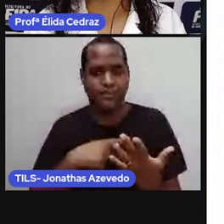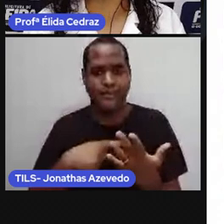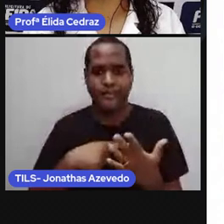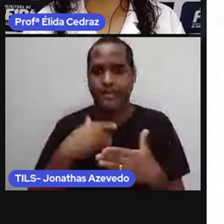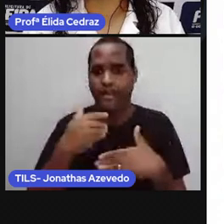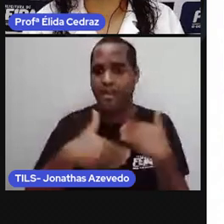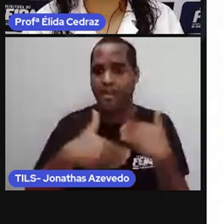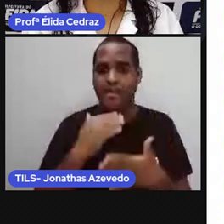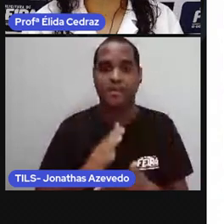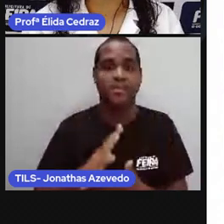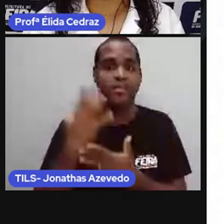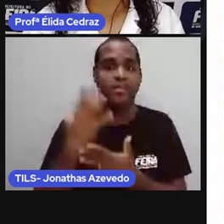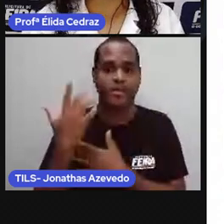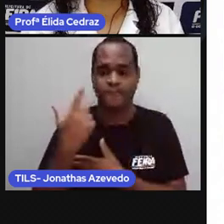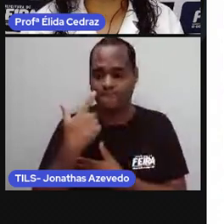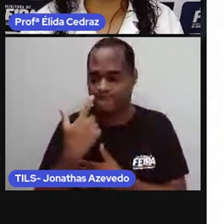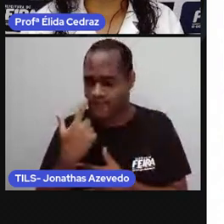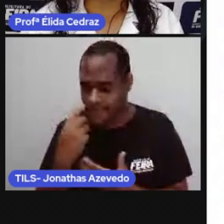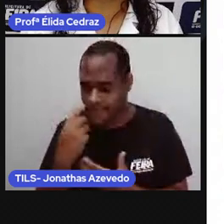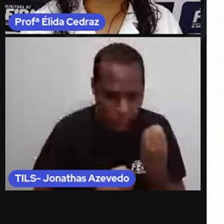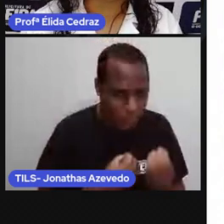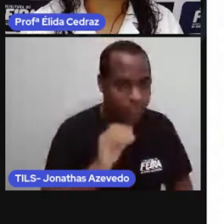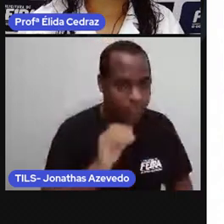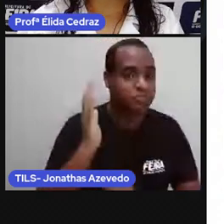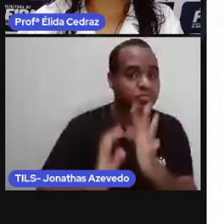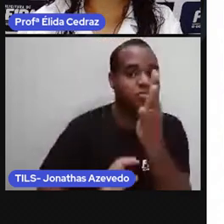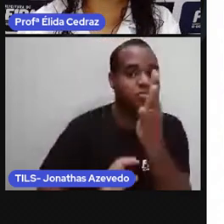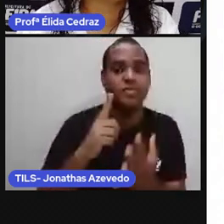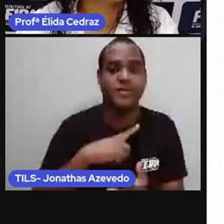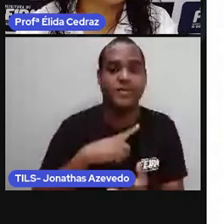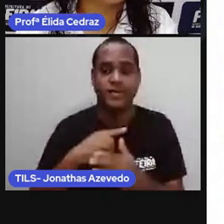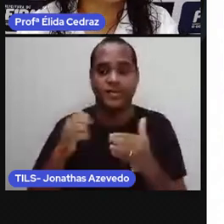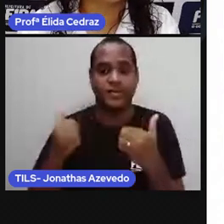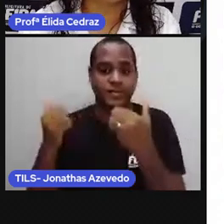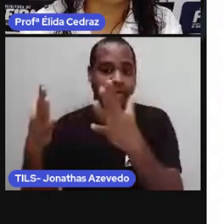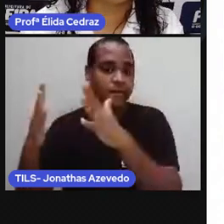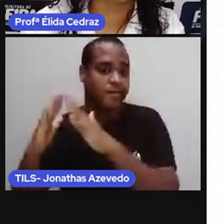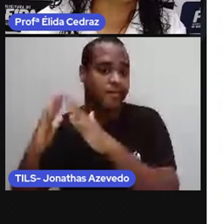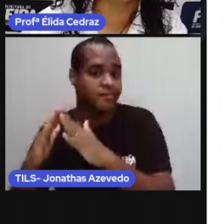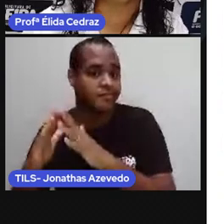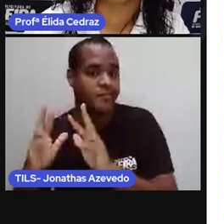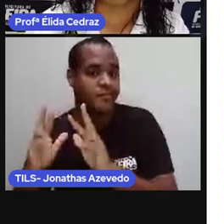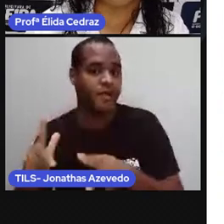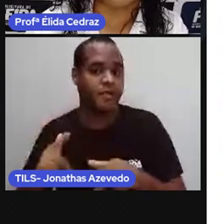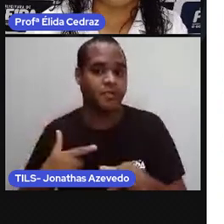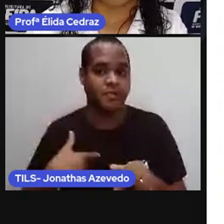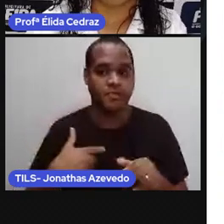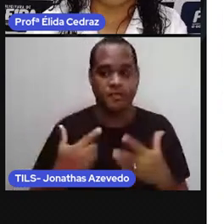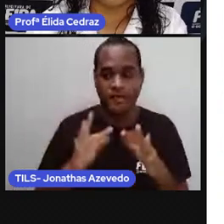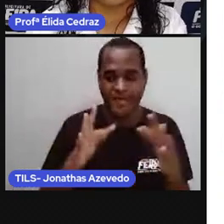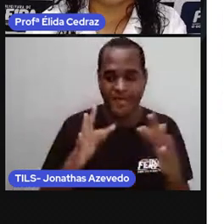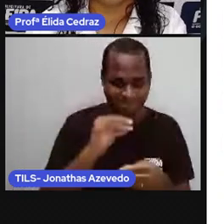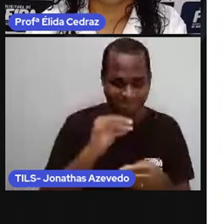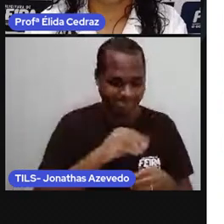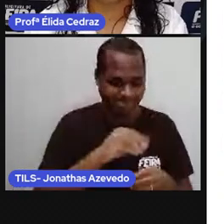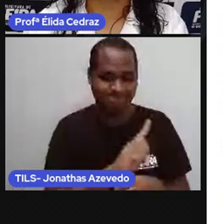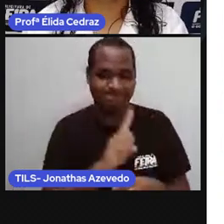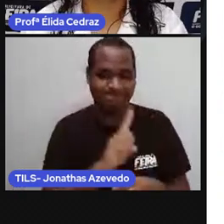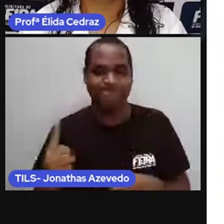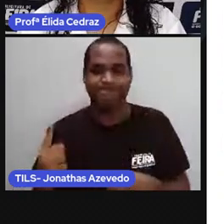chega o momento de serem colocados a provas fora de casa, além do ambiente familiar.